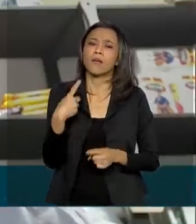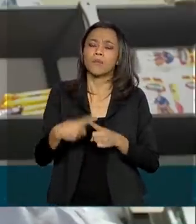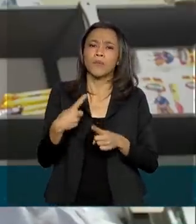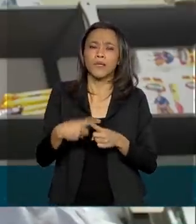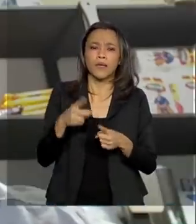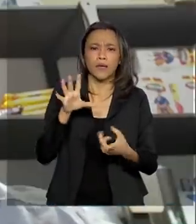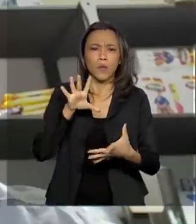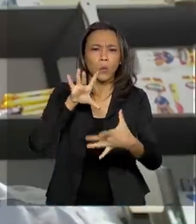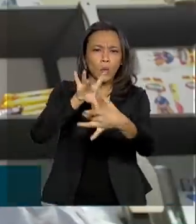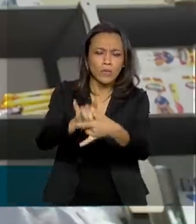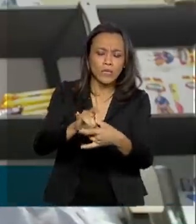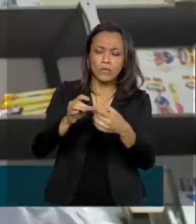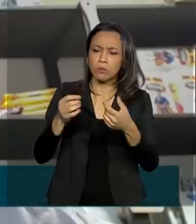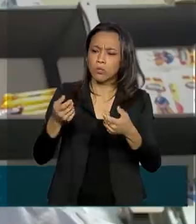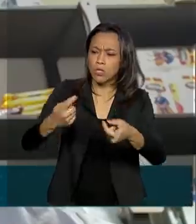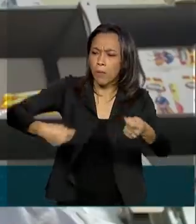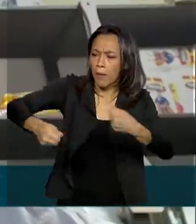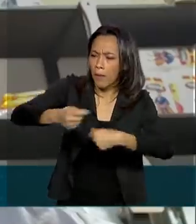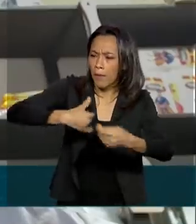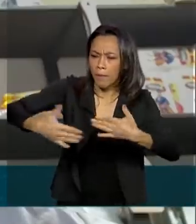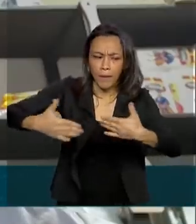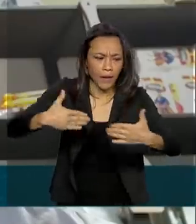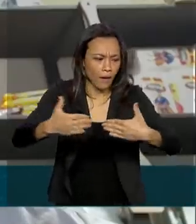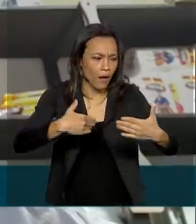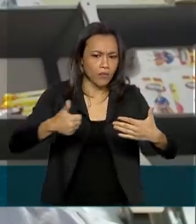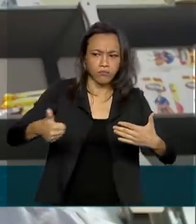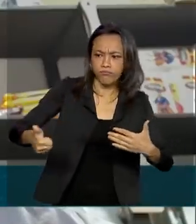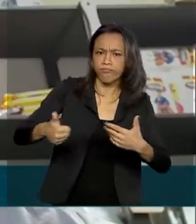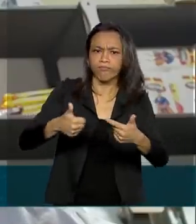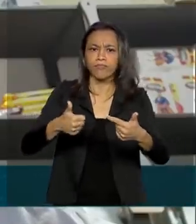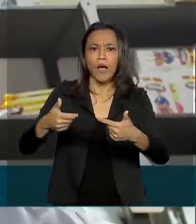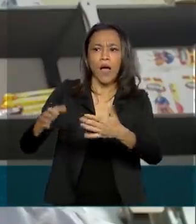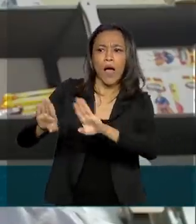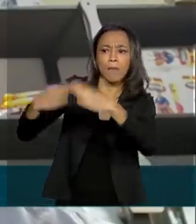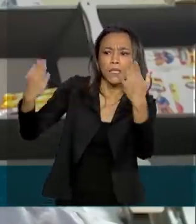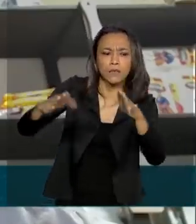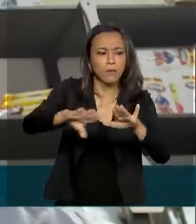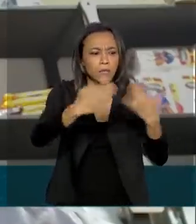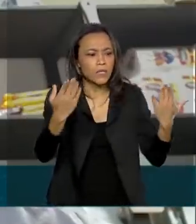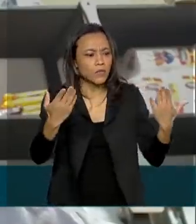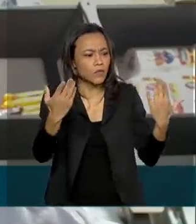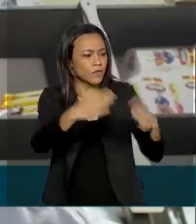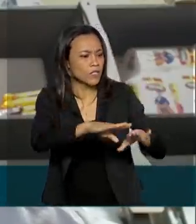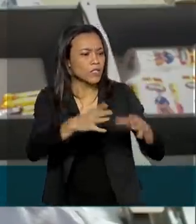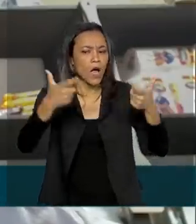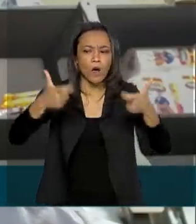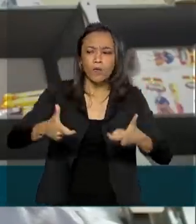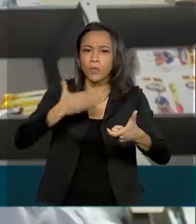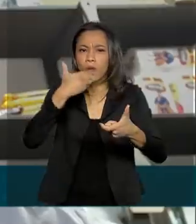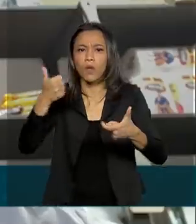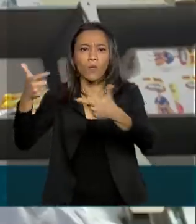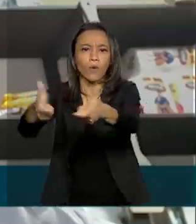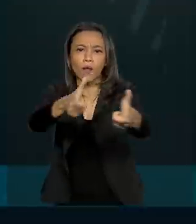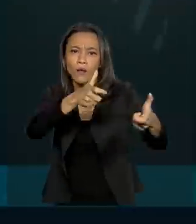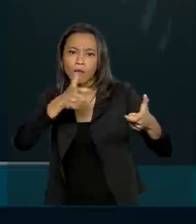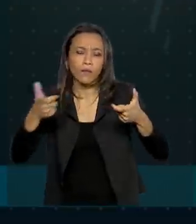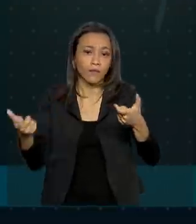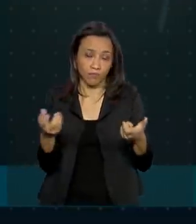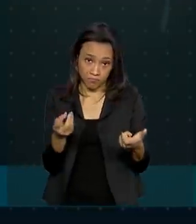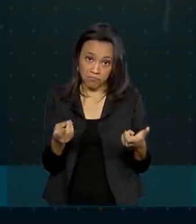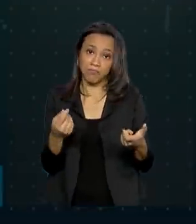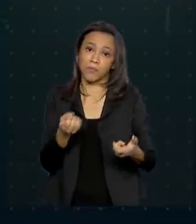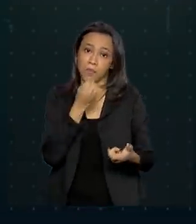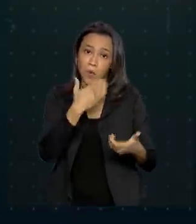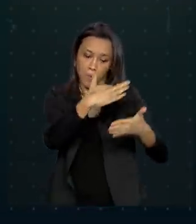mercado que eles te dão é muito boa. Onde está fechando mais negócios, onde estão abrindo mais, onde é mais rentável, possível concorrência. No